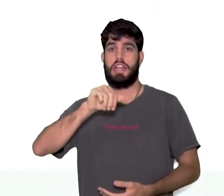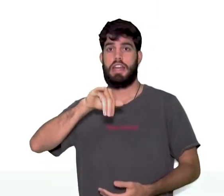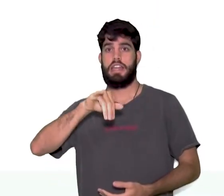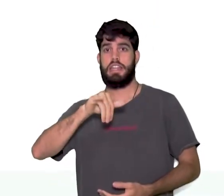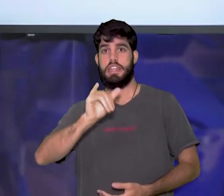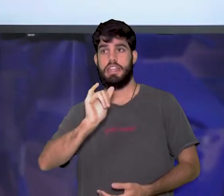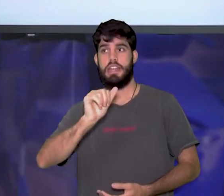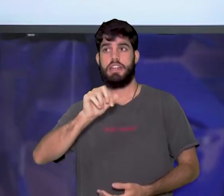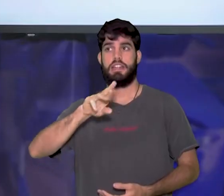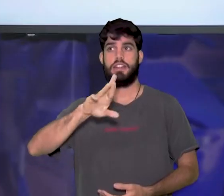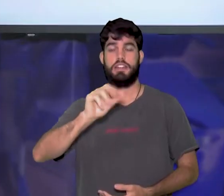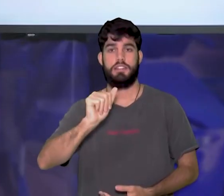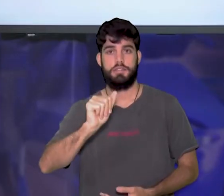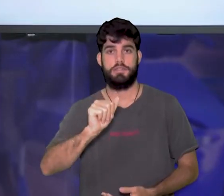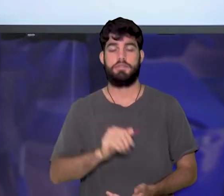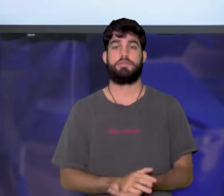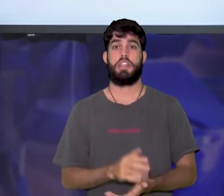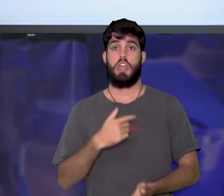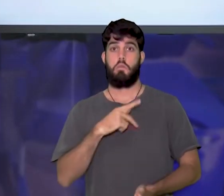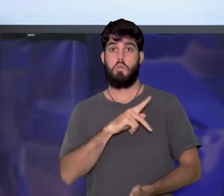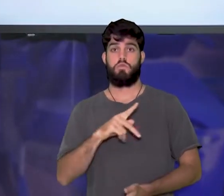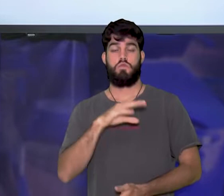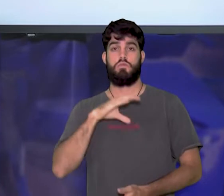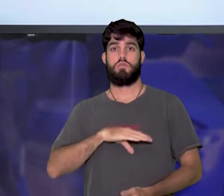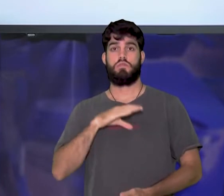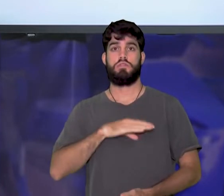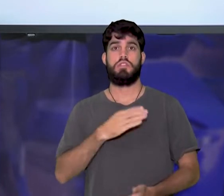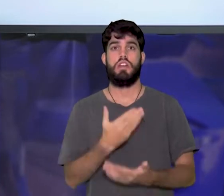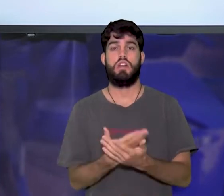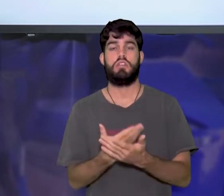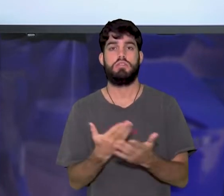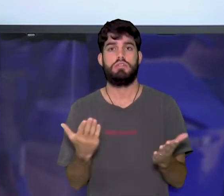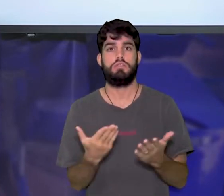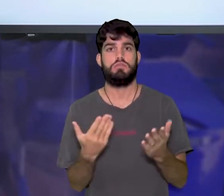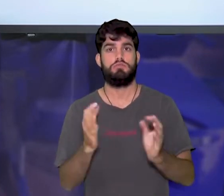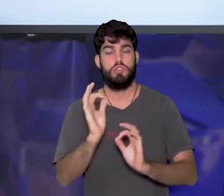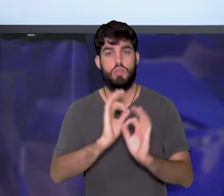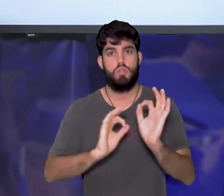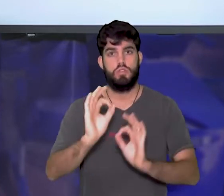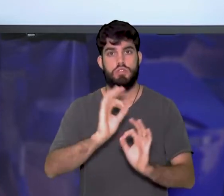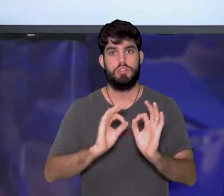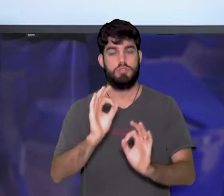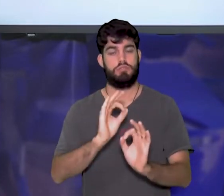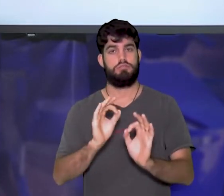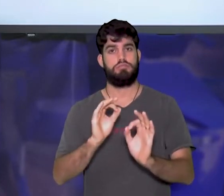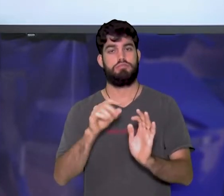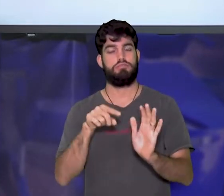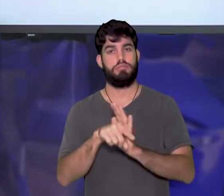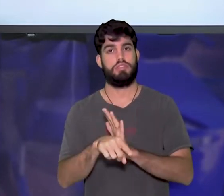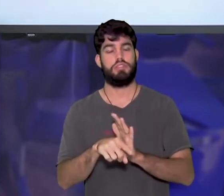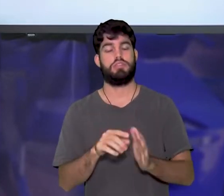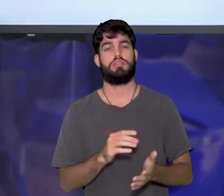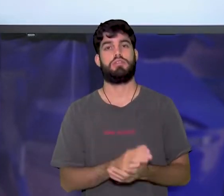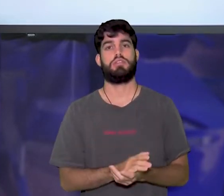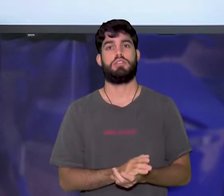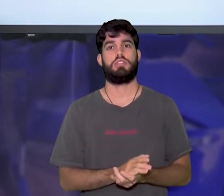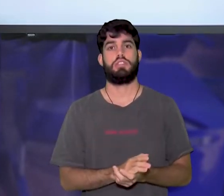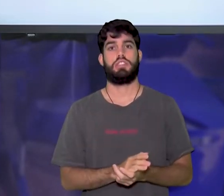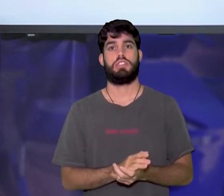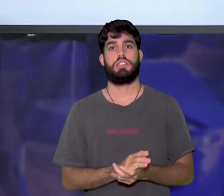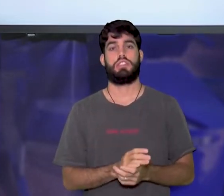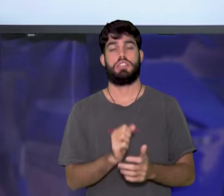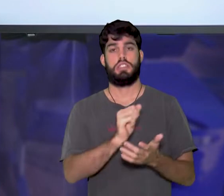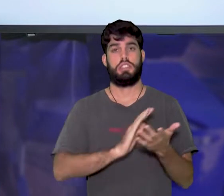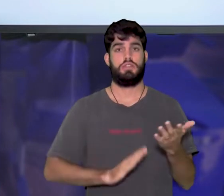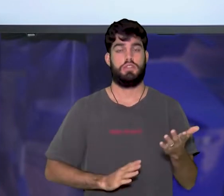portuguesa e na aula de hoje nós iremos fazer a correção da apostila das atividades